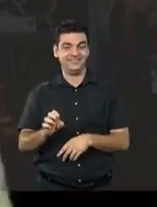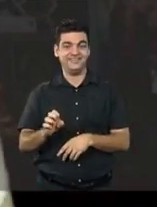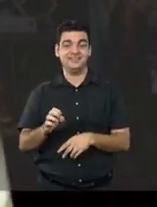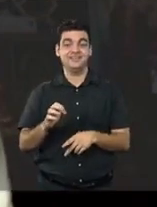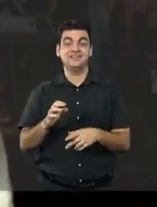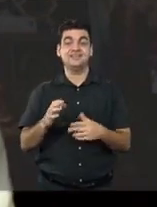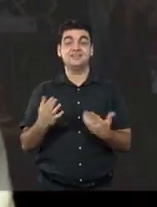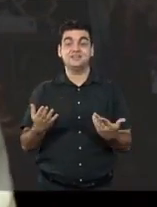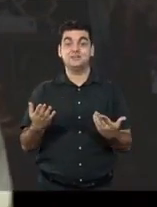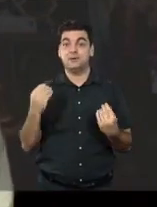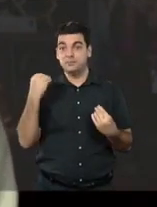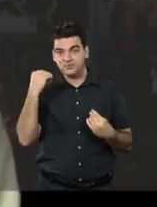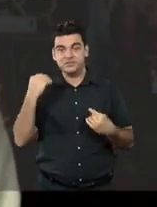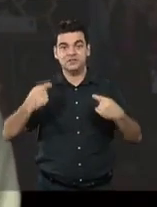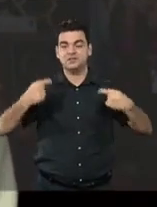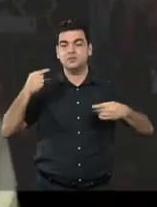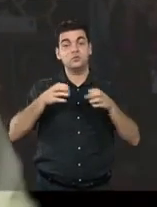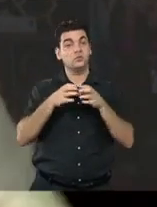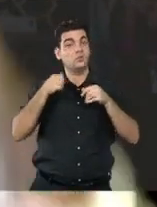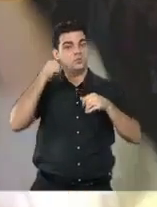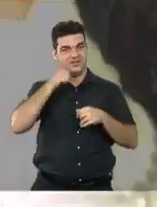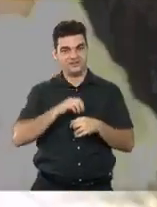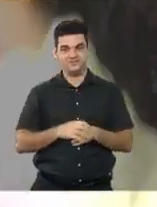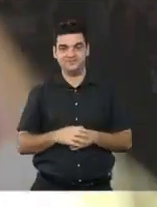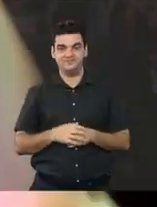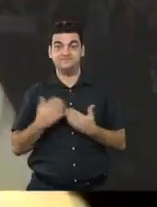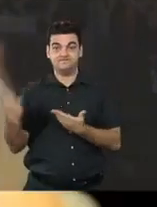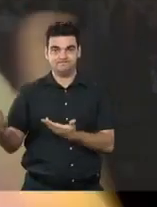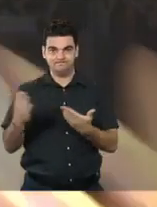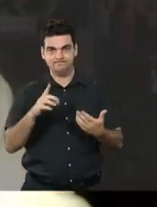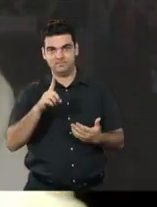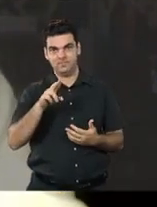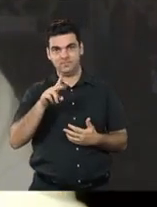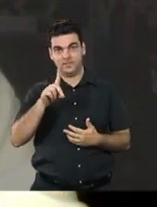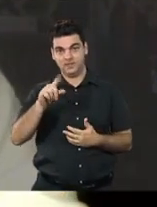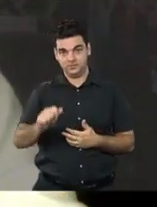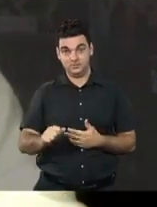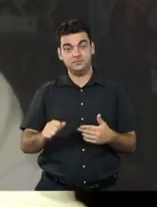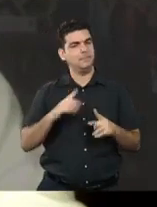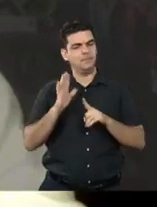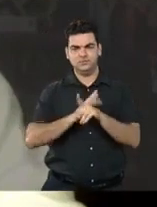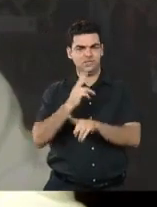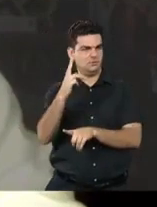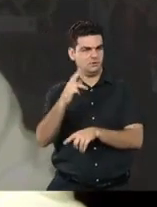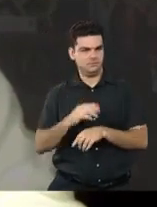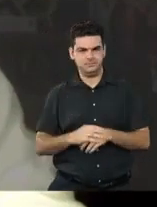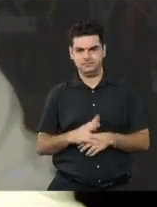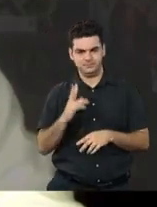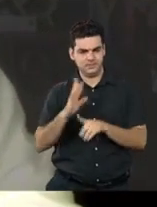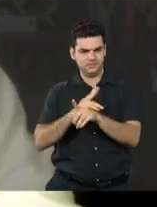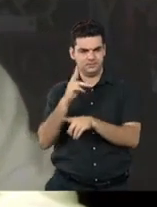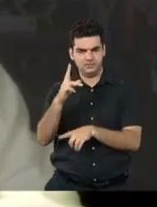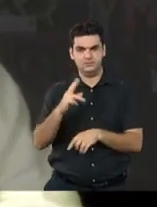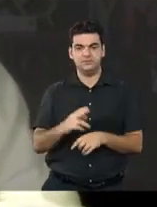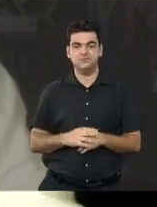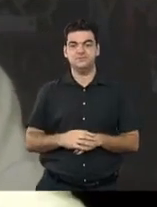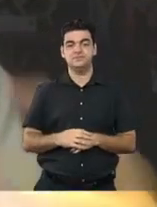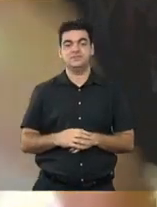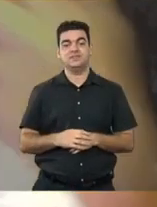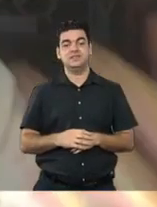dado pelo TSE e pela Comissão Mulheres. Eu quero jogar agora a bola para a Duda, também com a mesma pergunta, Duda Salaberti,